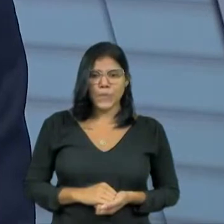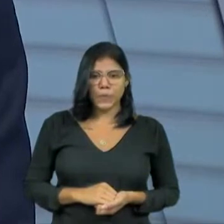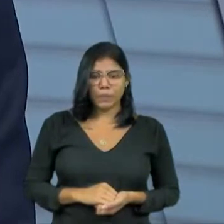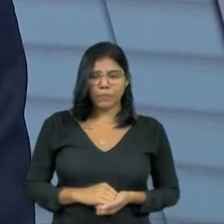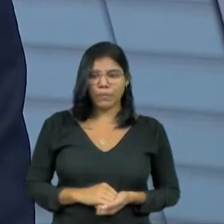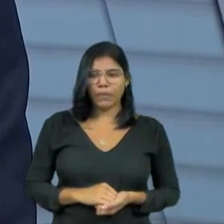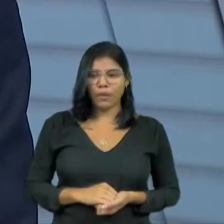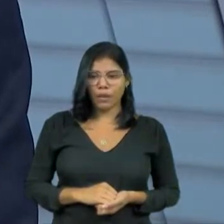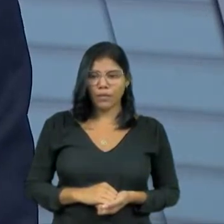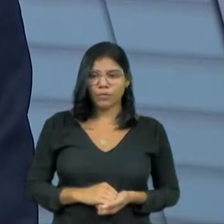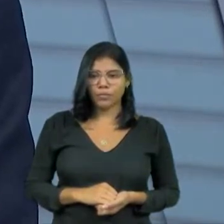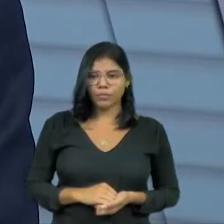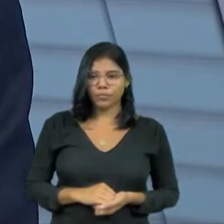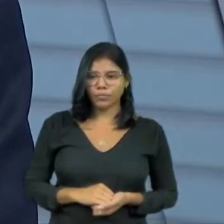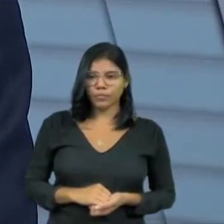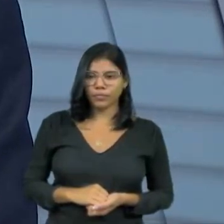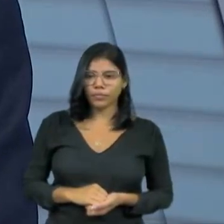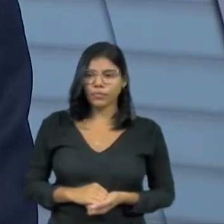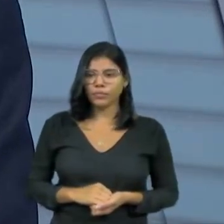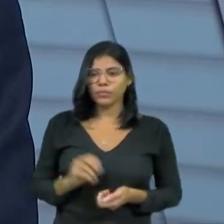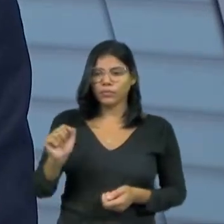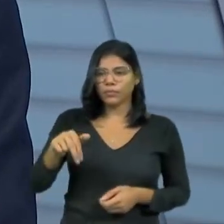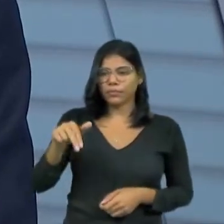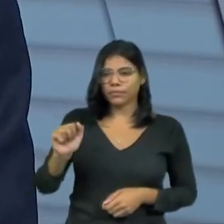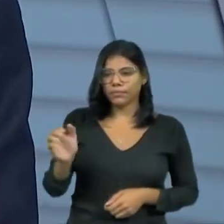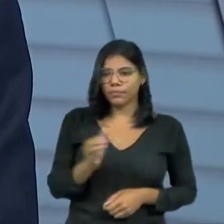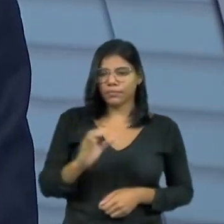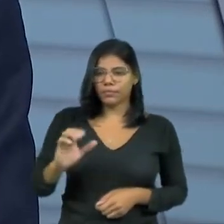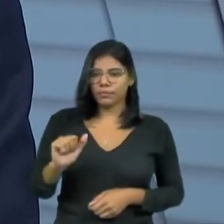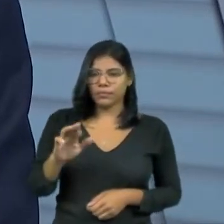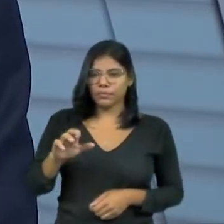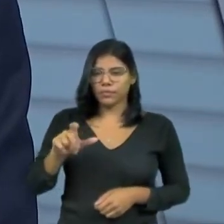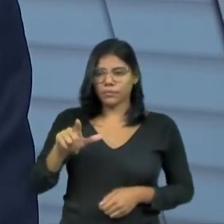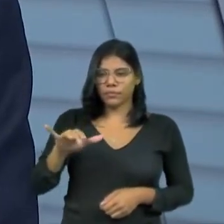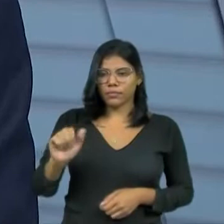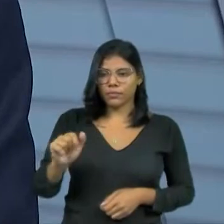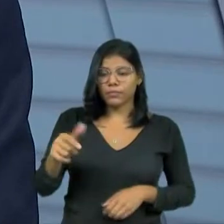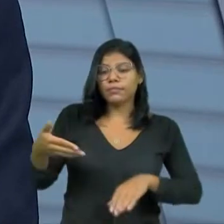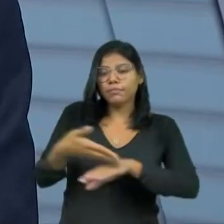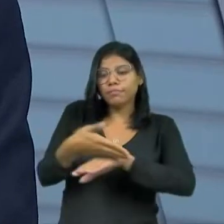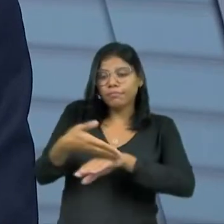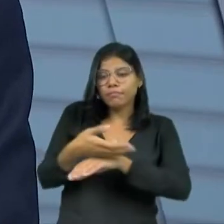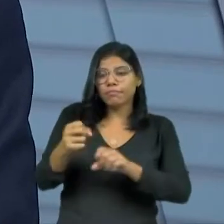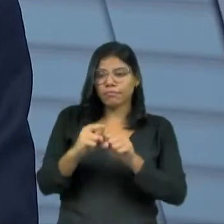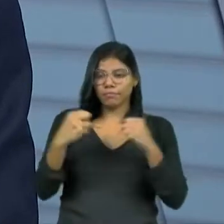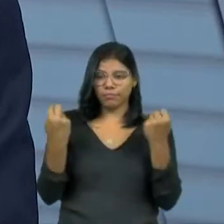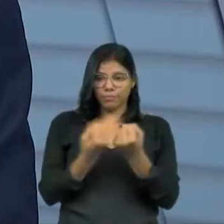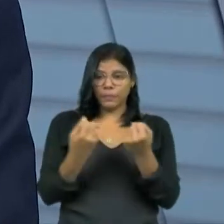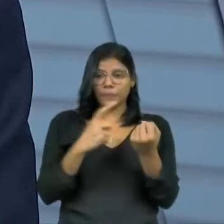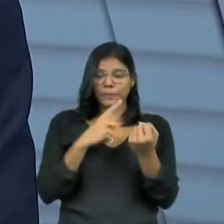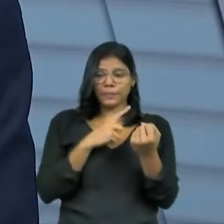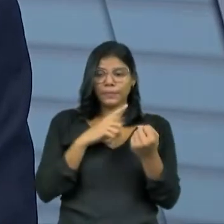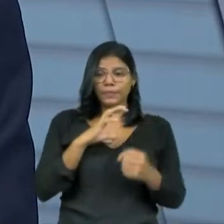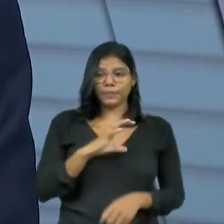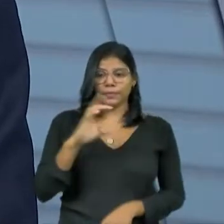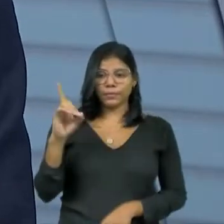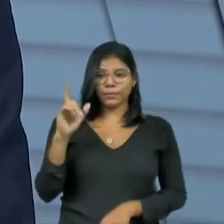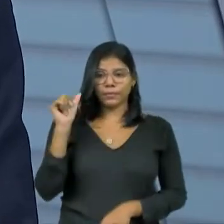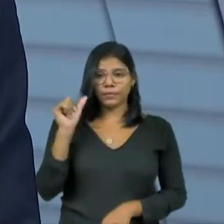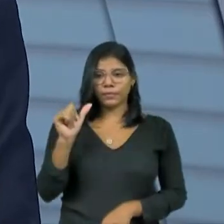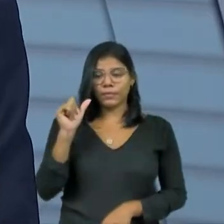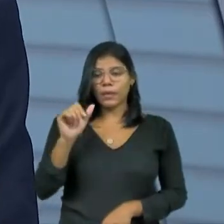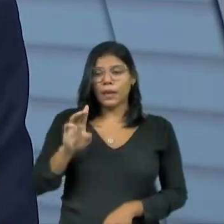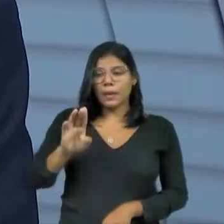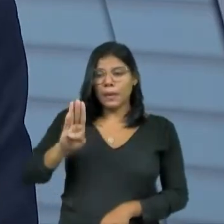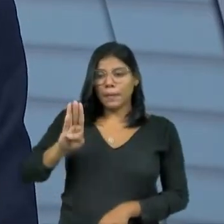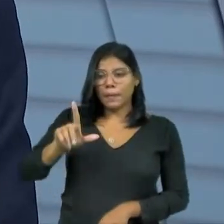acitudominusco.com, que a doutora Ana Carolina, ela é que participa desse seminário que tem na coordenação, não doutora Blaine